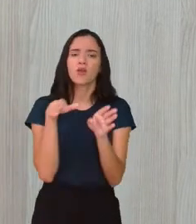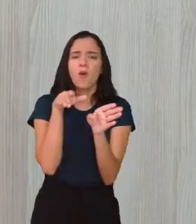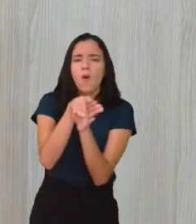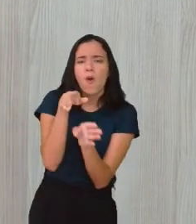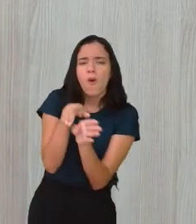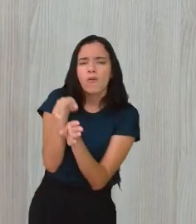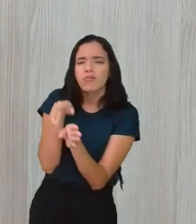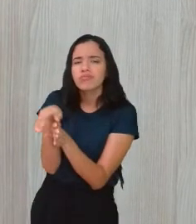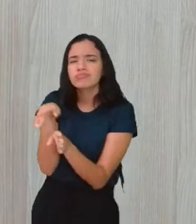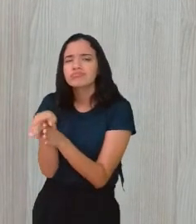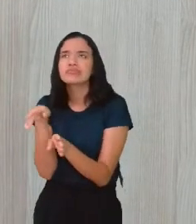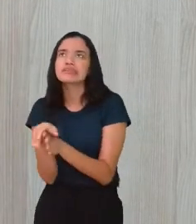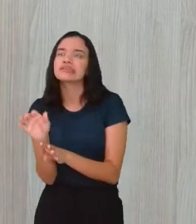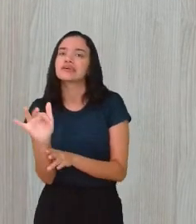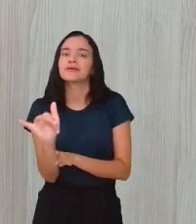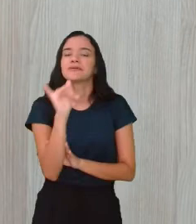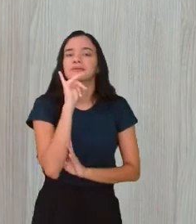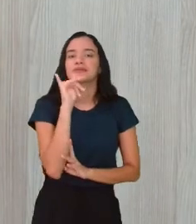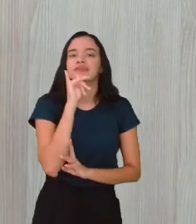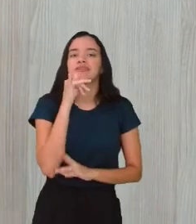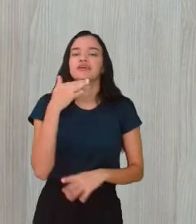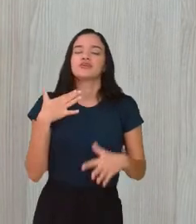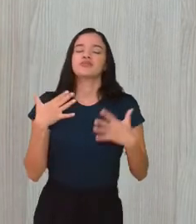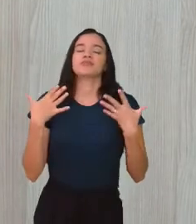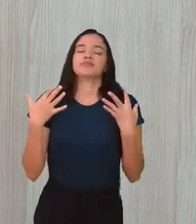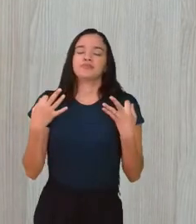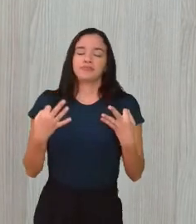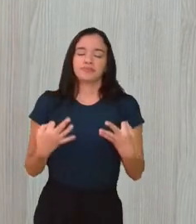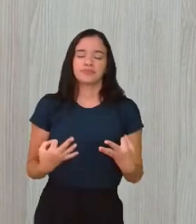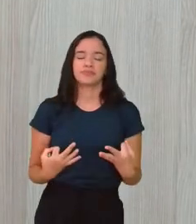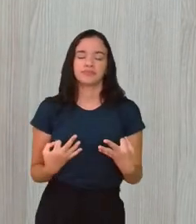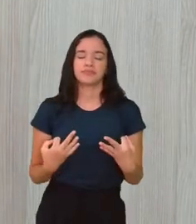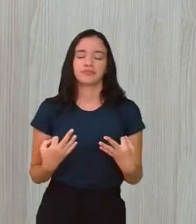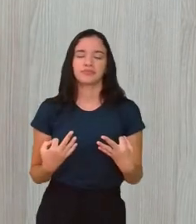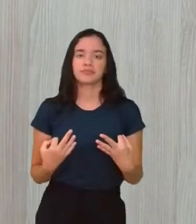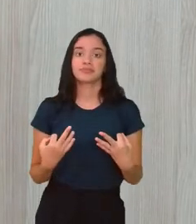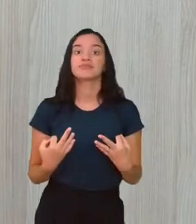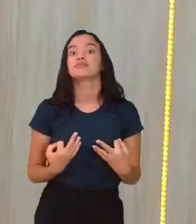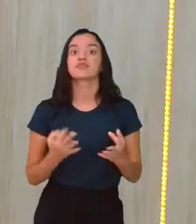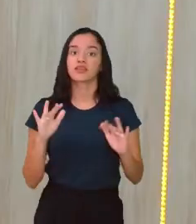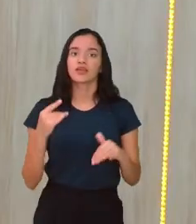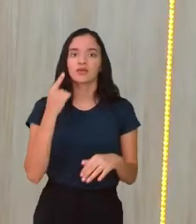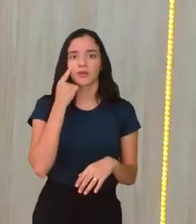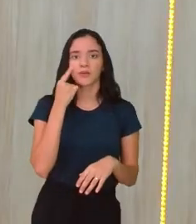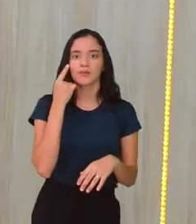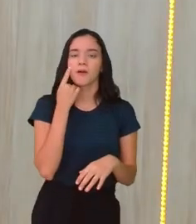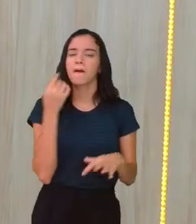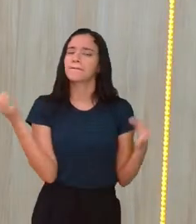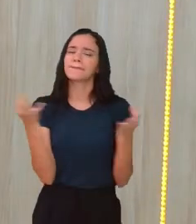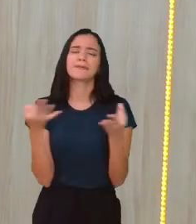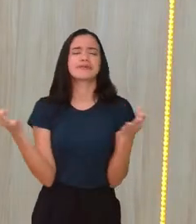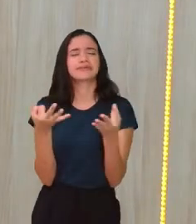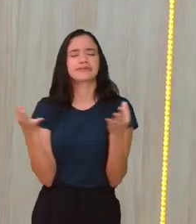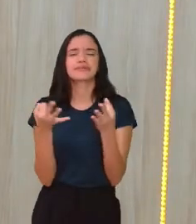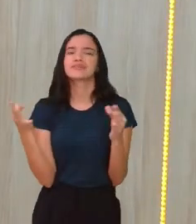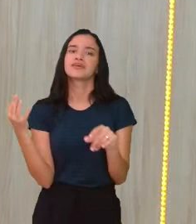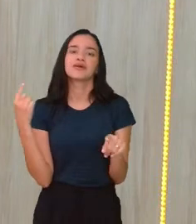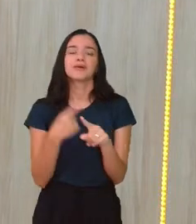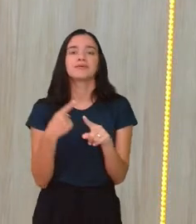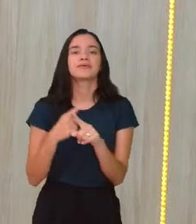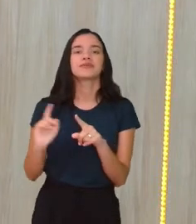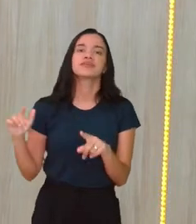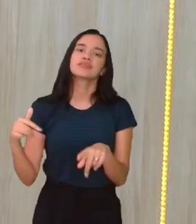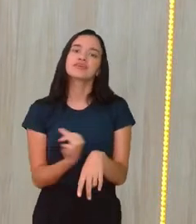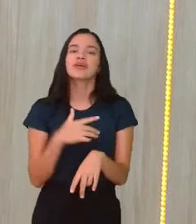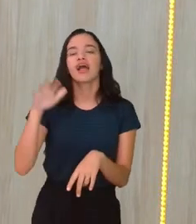mais, assim, vamos dizer, zen, uma hipótese. Exato. Certo? E aí, ó, perfeita colocação da professora Tama porque faz a gente